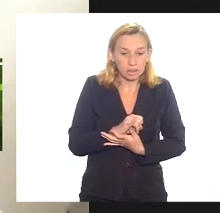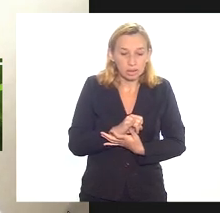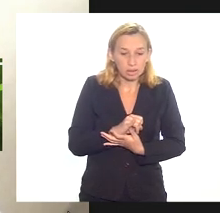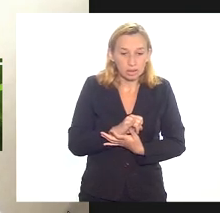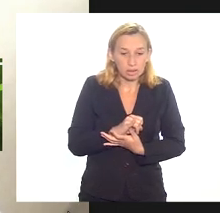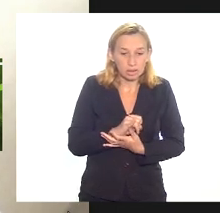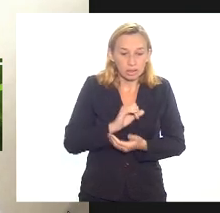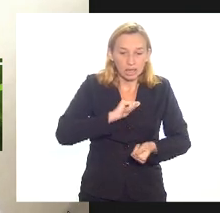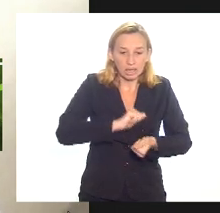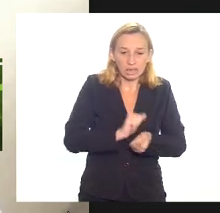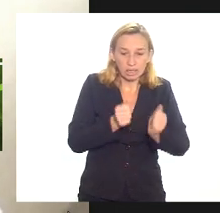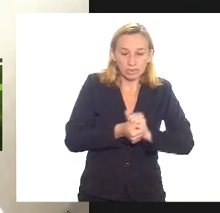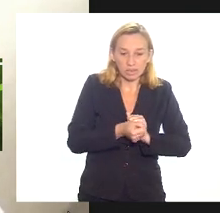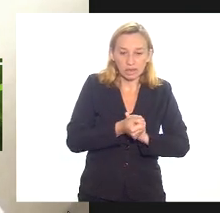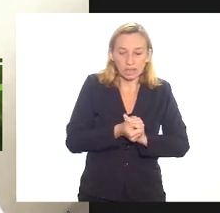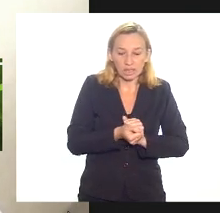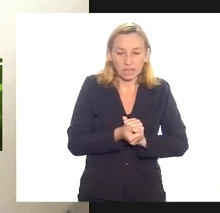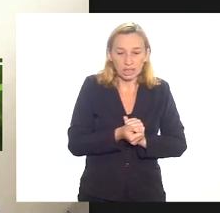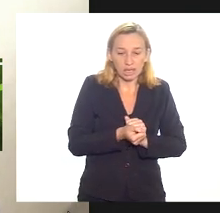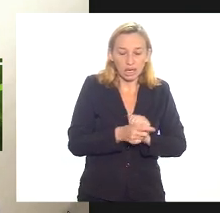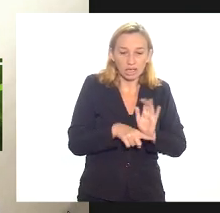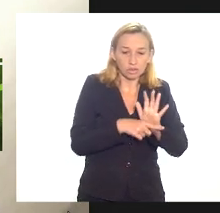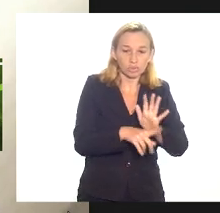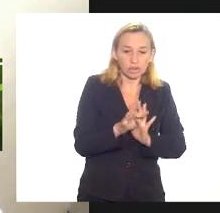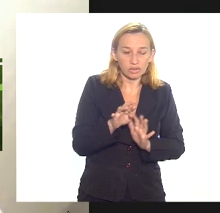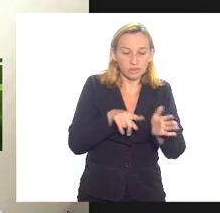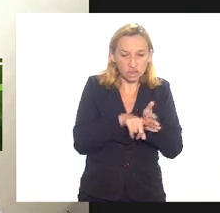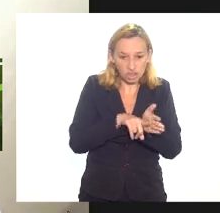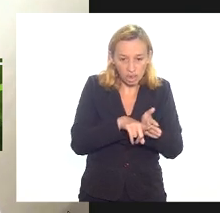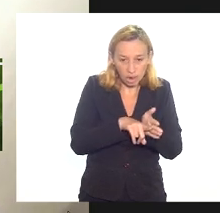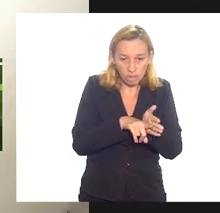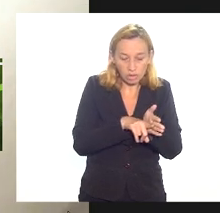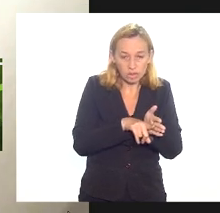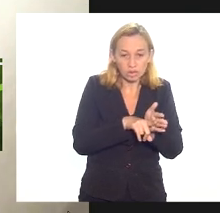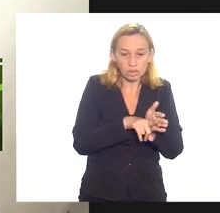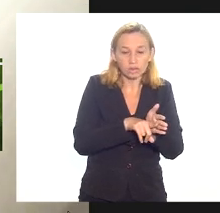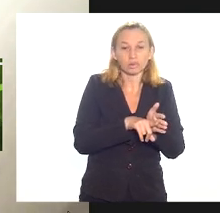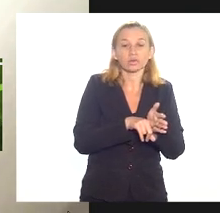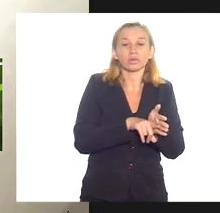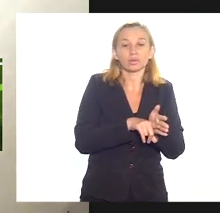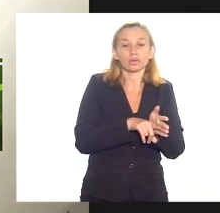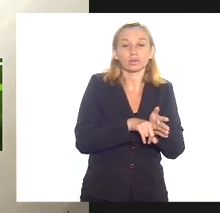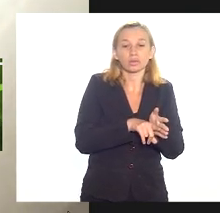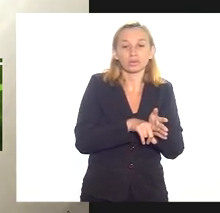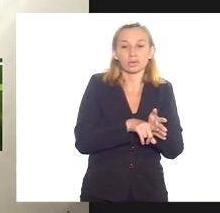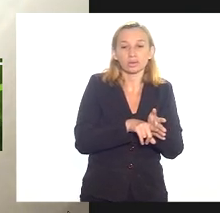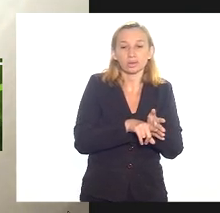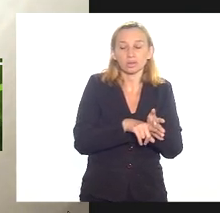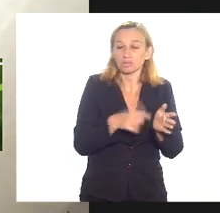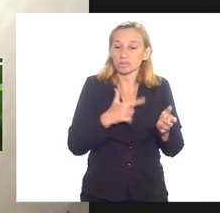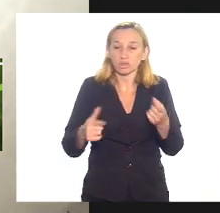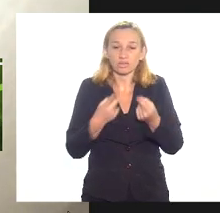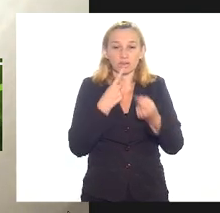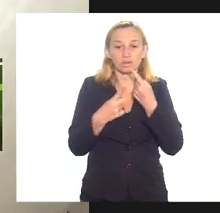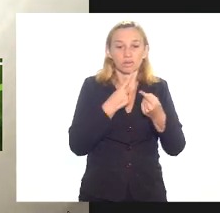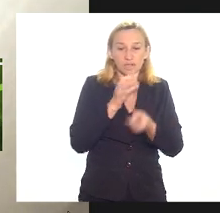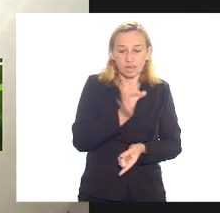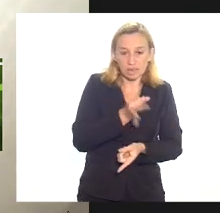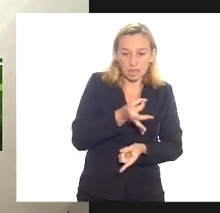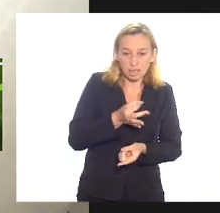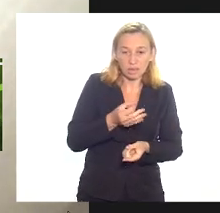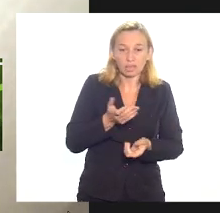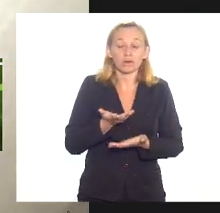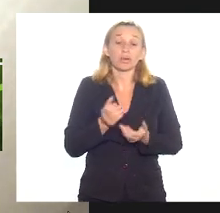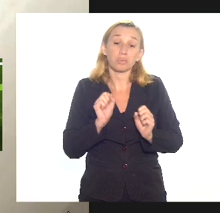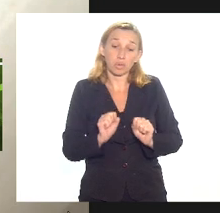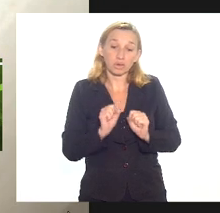adota esse regime fiscal esse regime de recuperação fiscal sem o debate necessário a gente corre